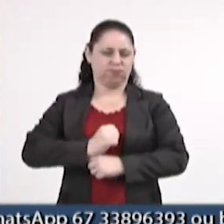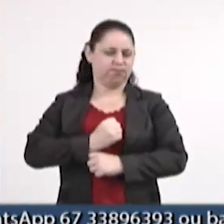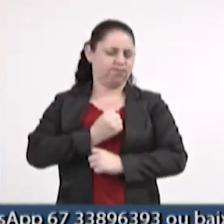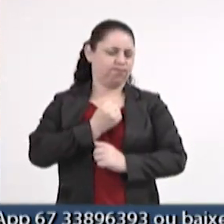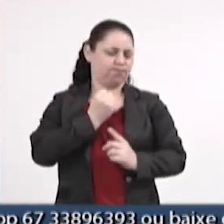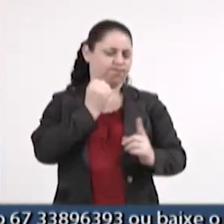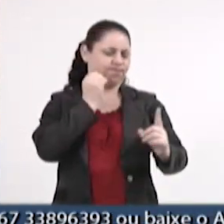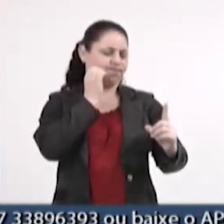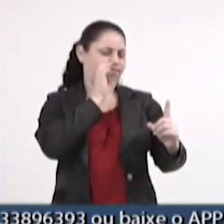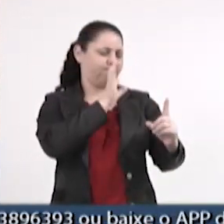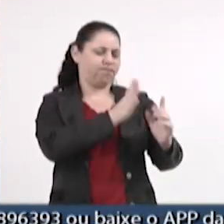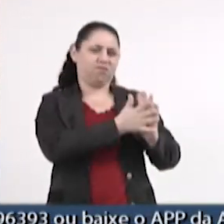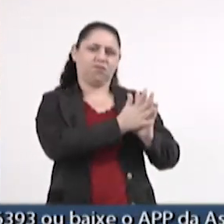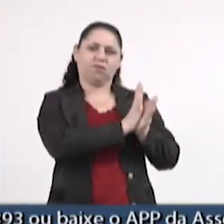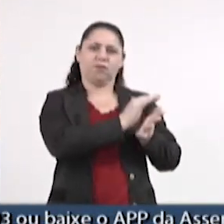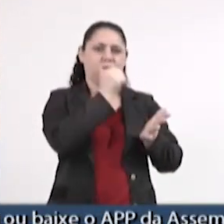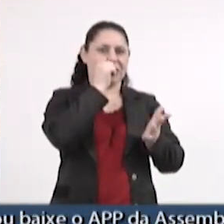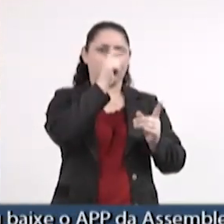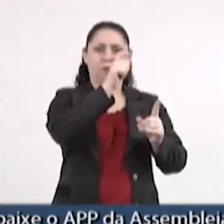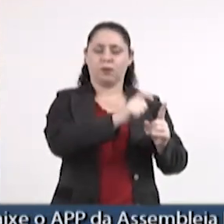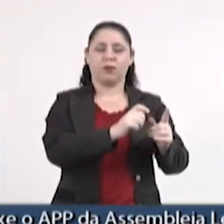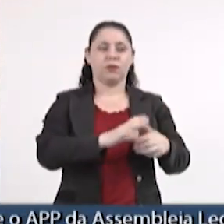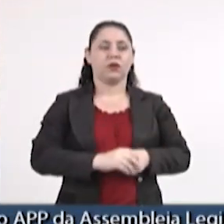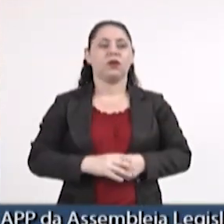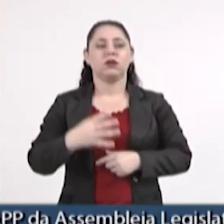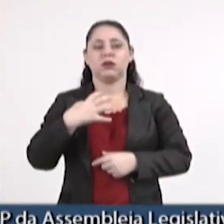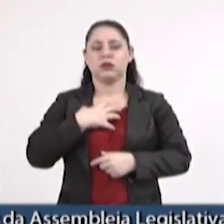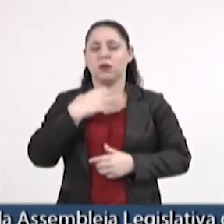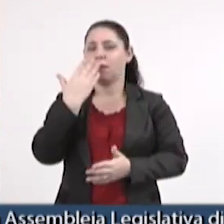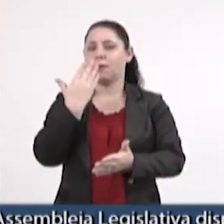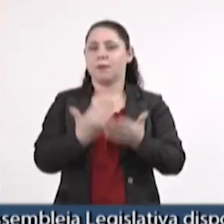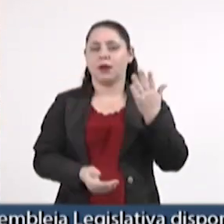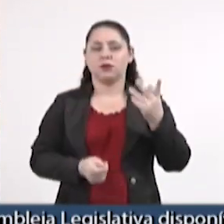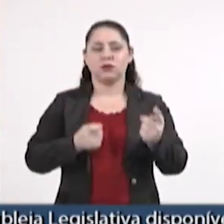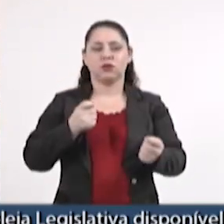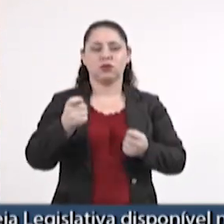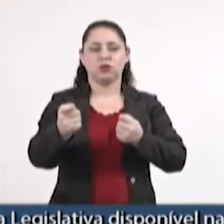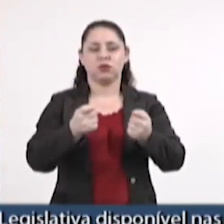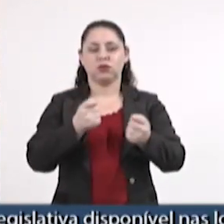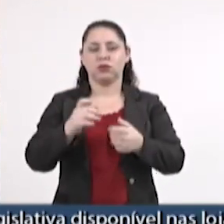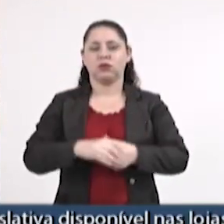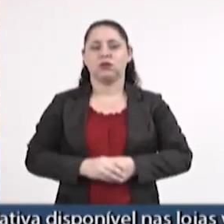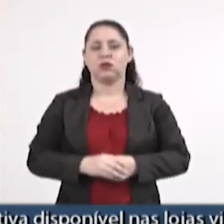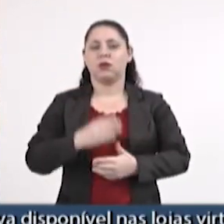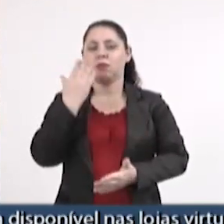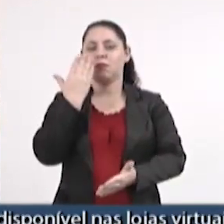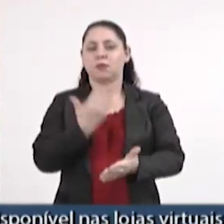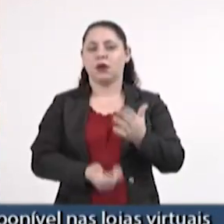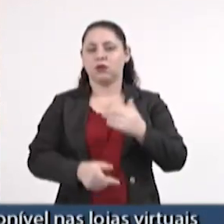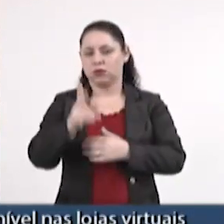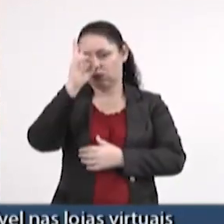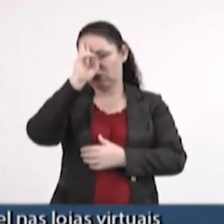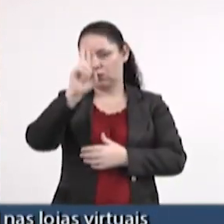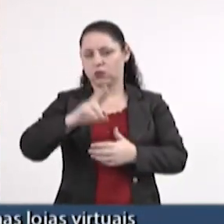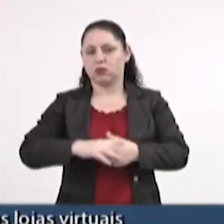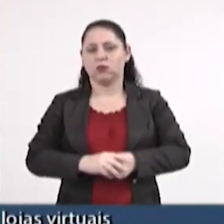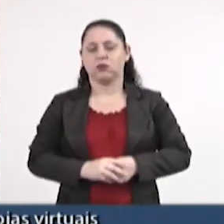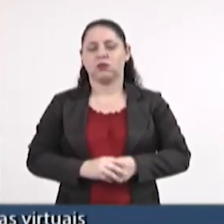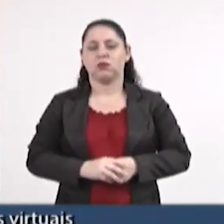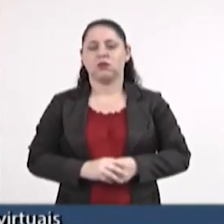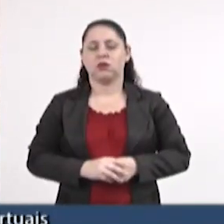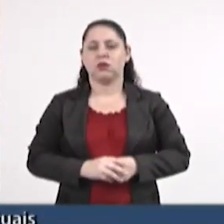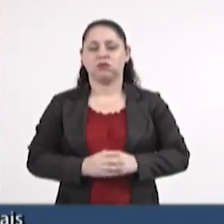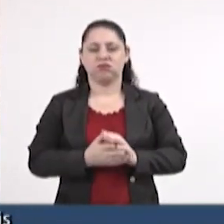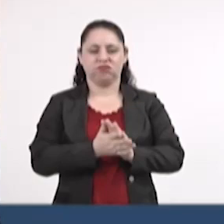feminino, um crime em razão do sentimento de perda do controle, de perda da propriedade, do